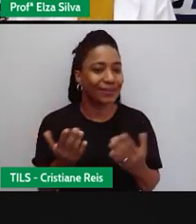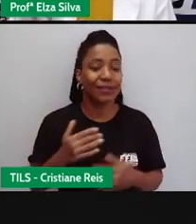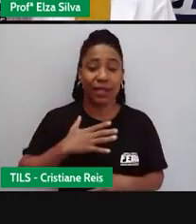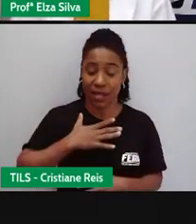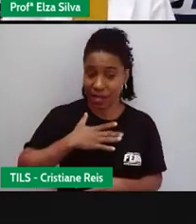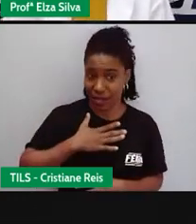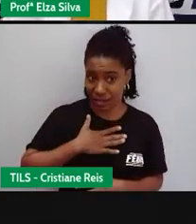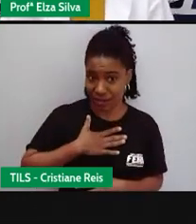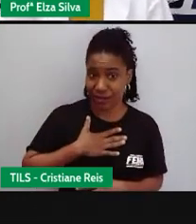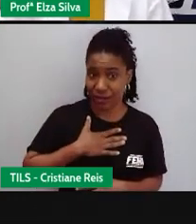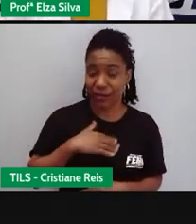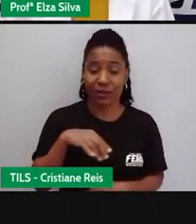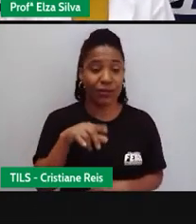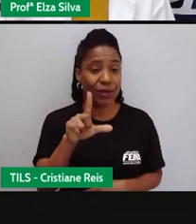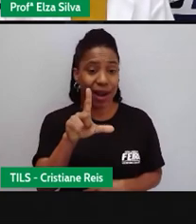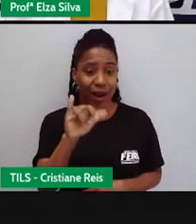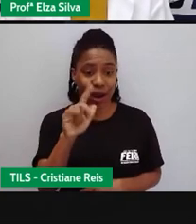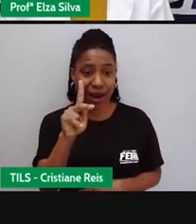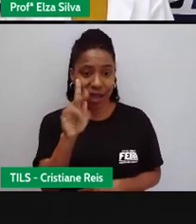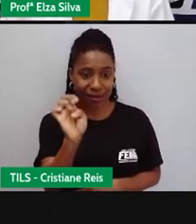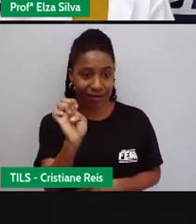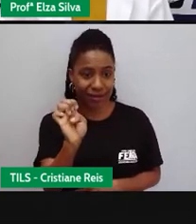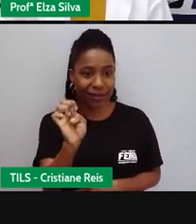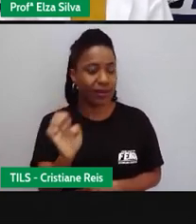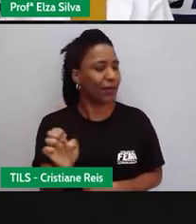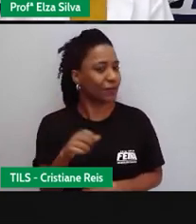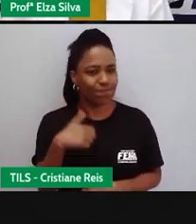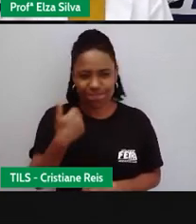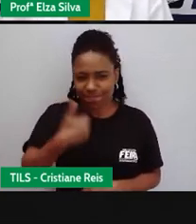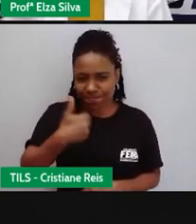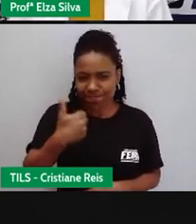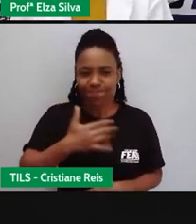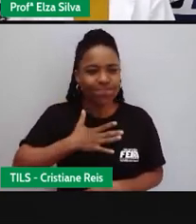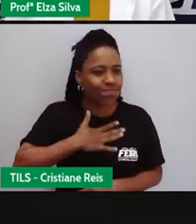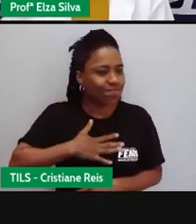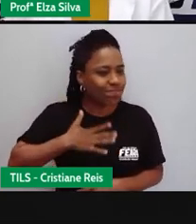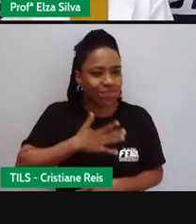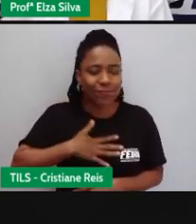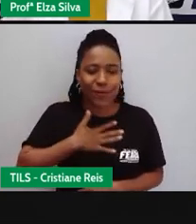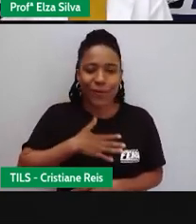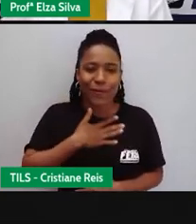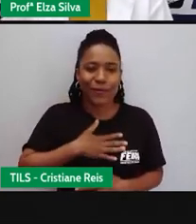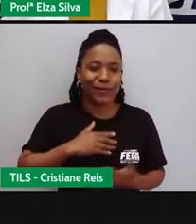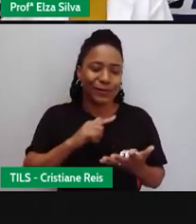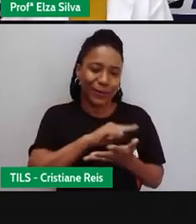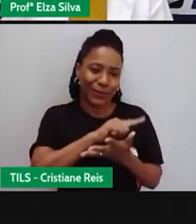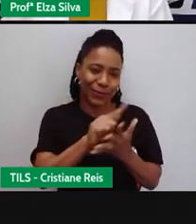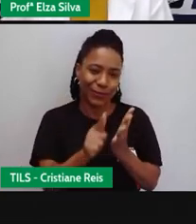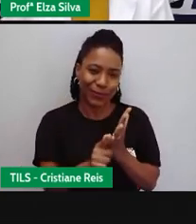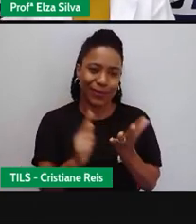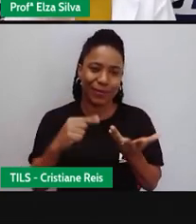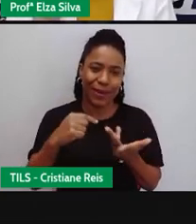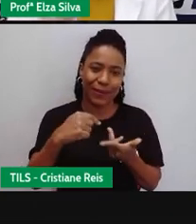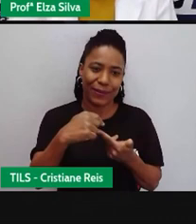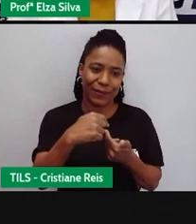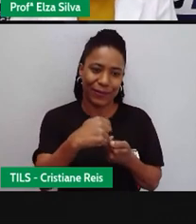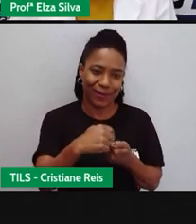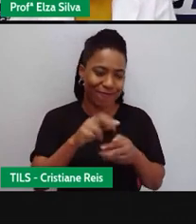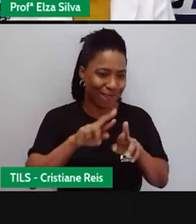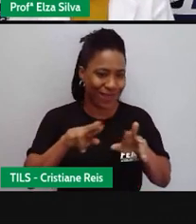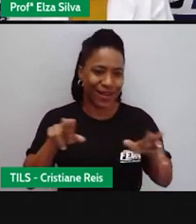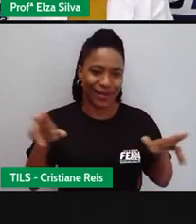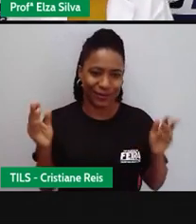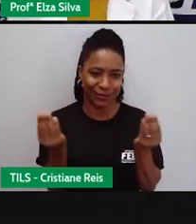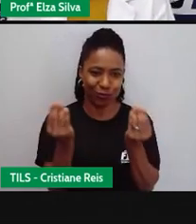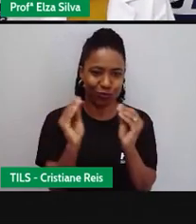gosto E cita todos os gêneros De filmes que você gosta Ok? Let's go